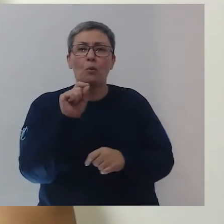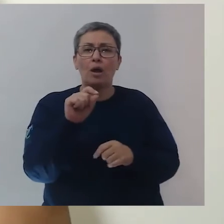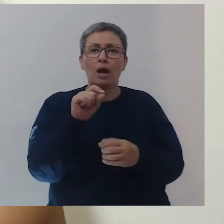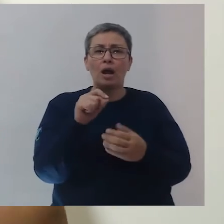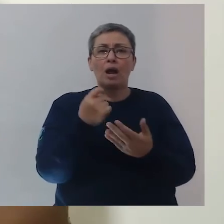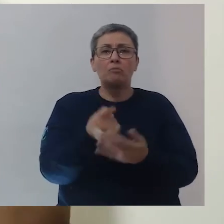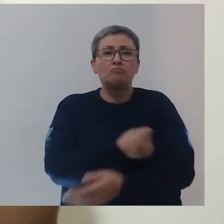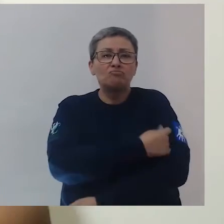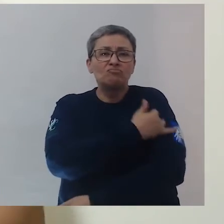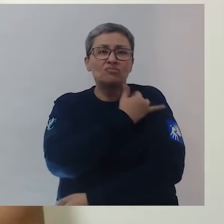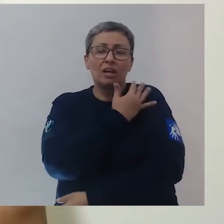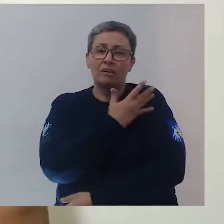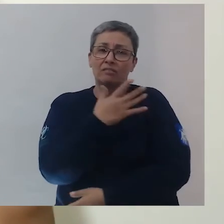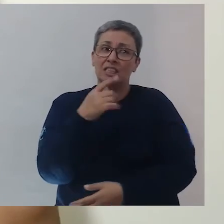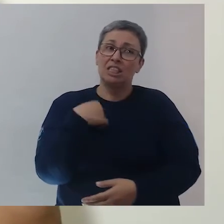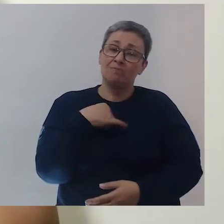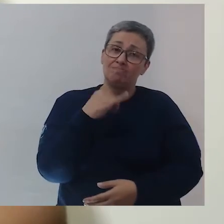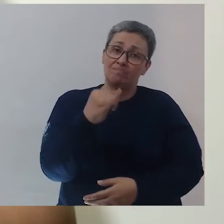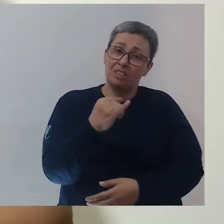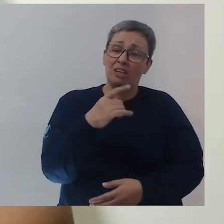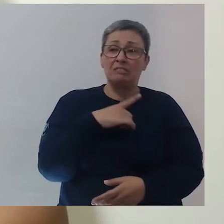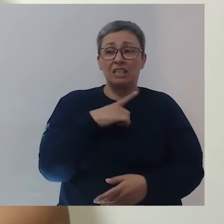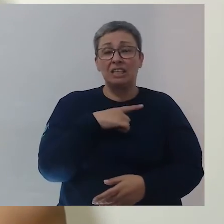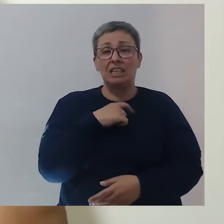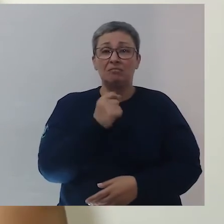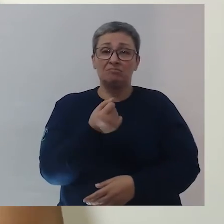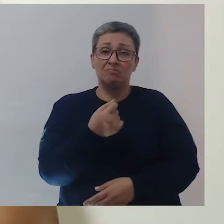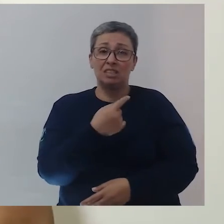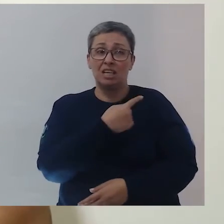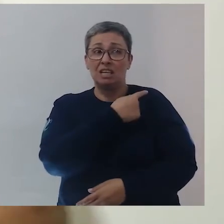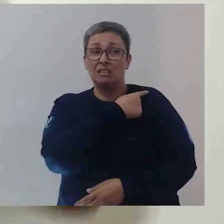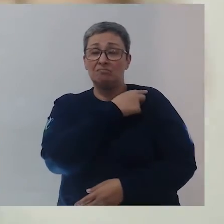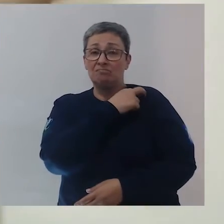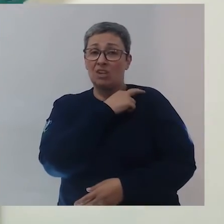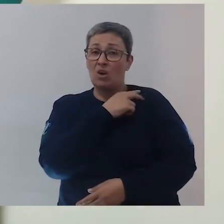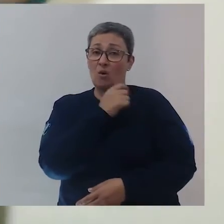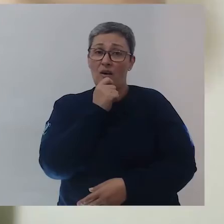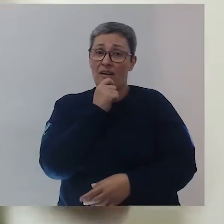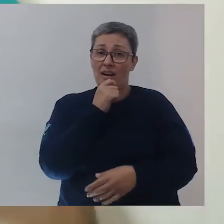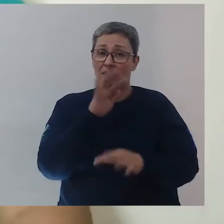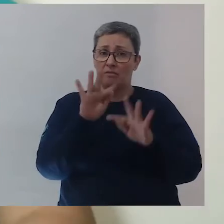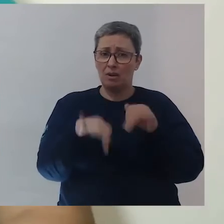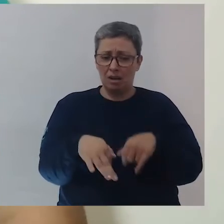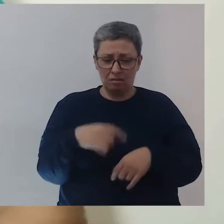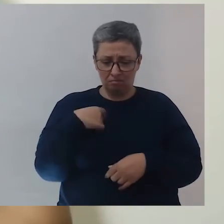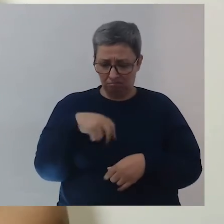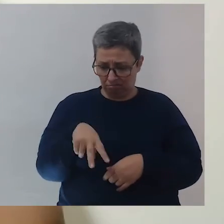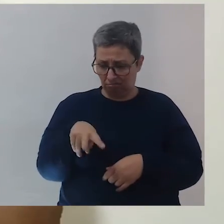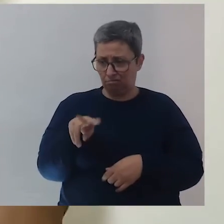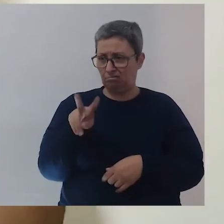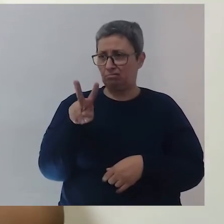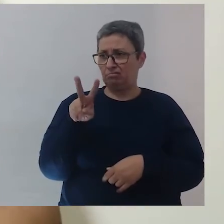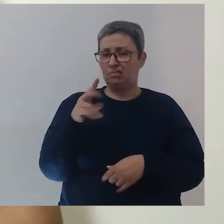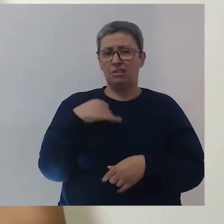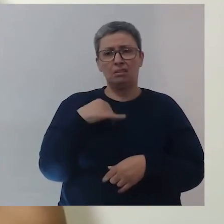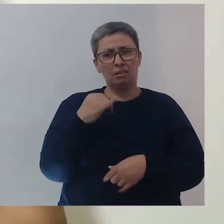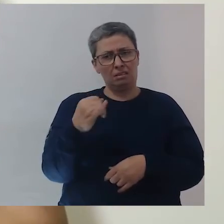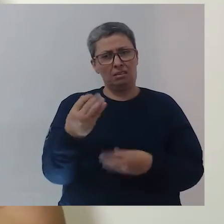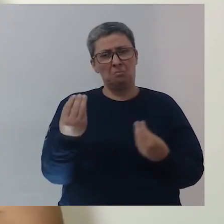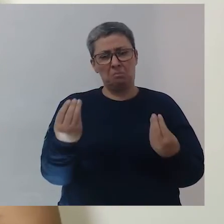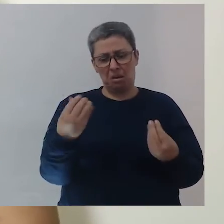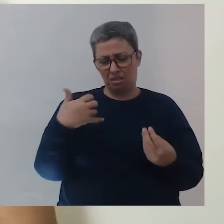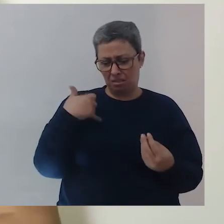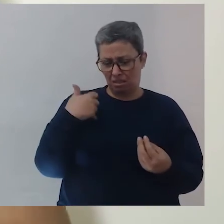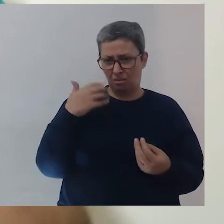escolaridade. E eu falei que seria um ensino médio incompleto. E ela me olhou de cima para baixo e me disse, mas,